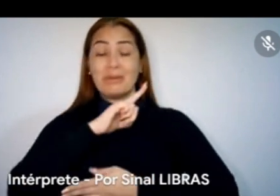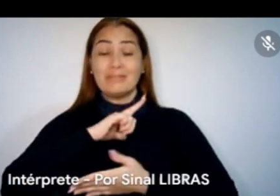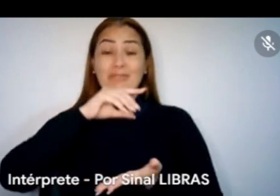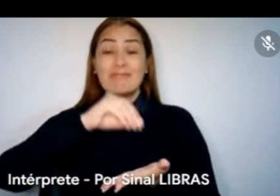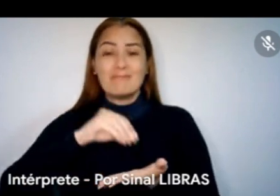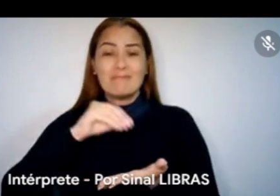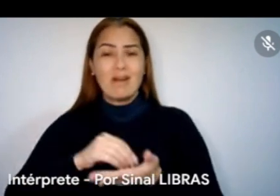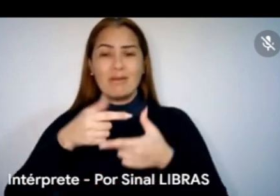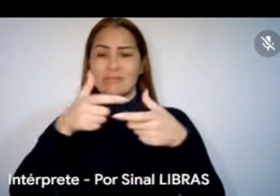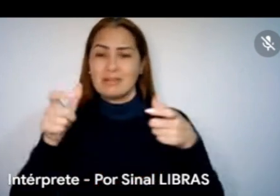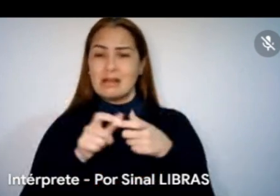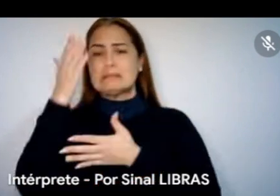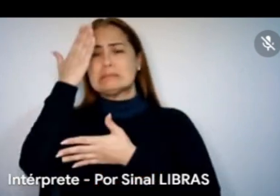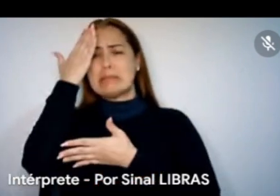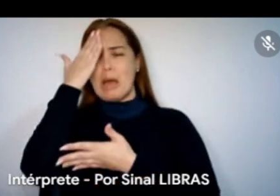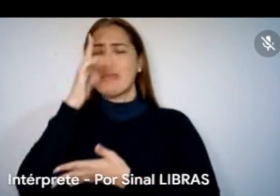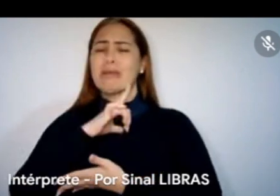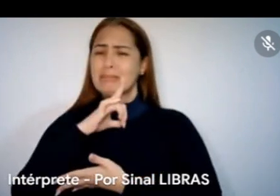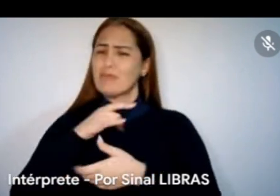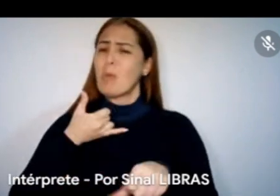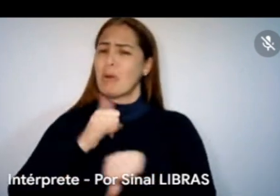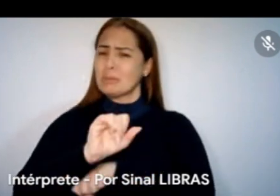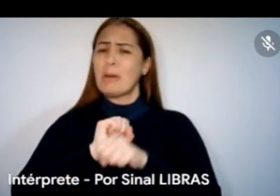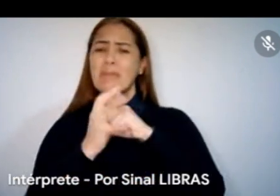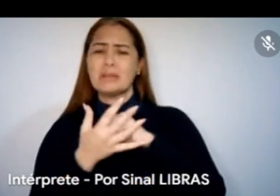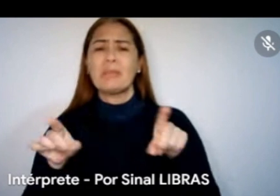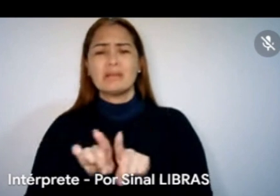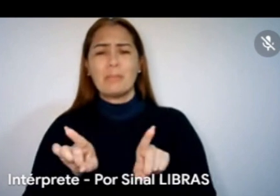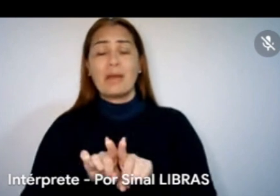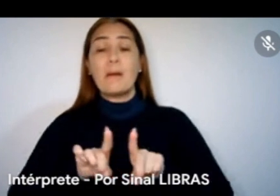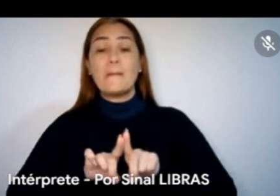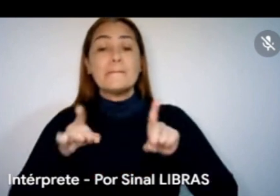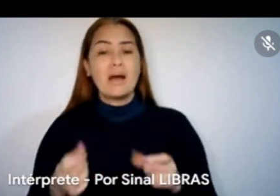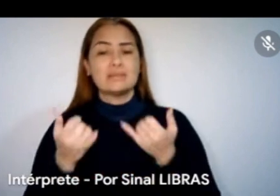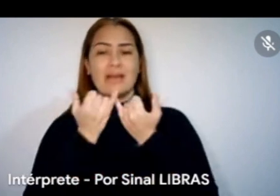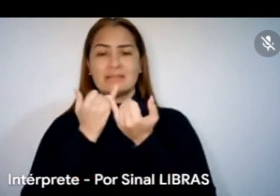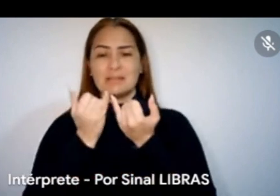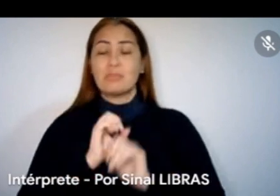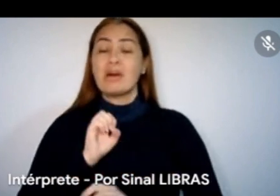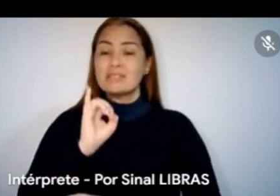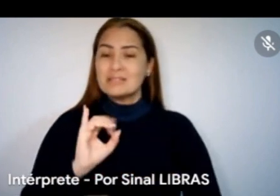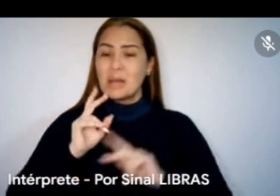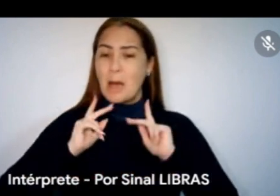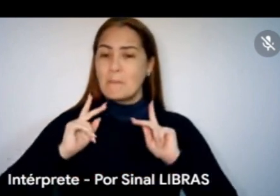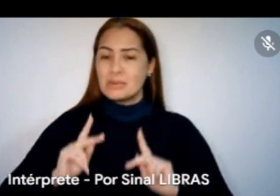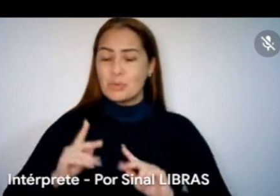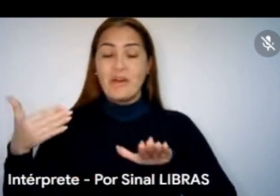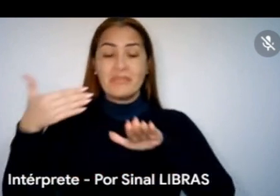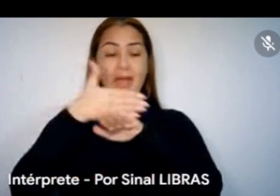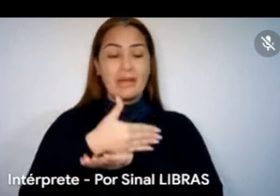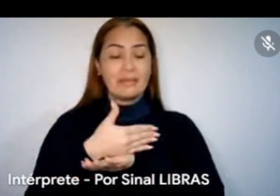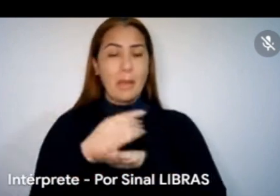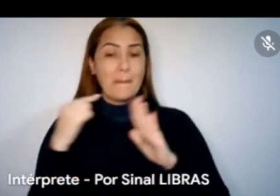sabe que teve isso no período da pandemia também, né? E tudo mais. Mas, por exemplo, se a pessoa vem aqui e marca a opção nesse 3